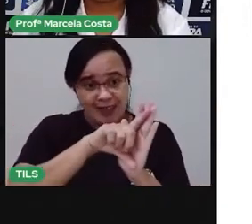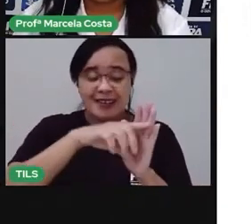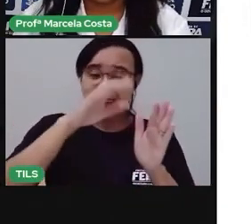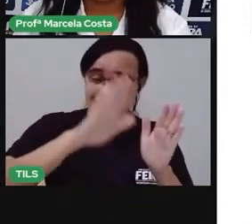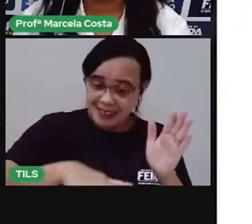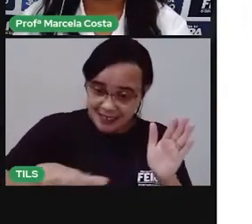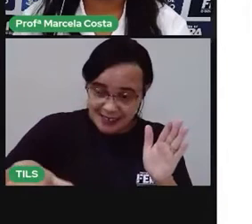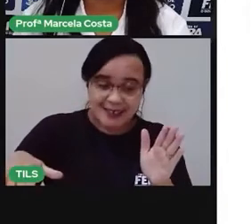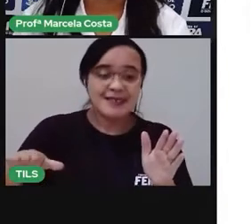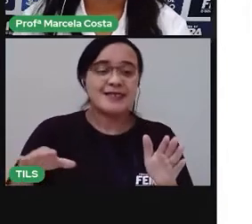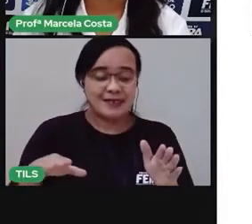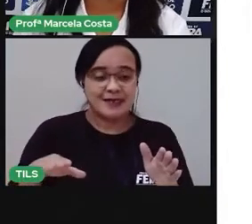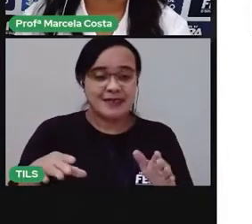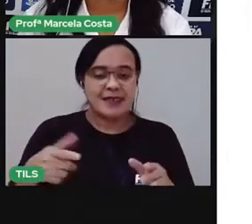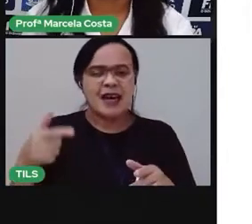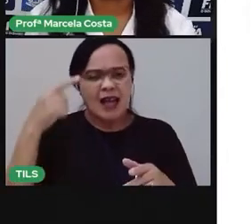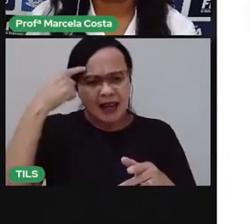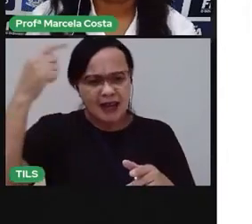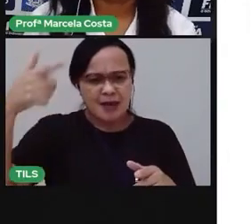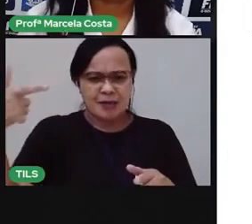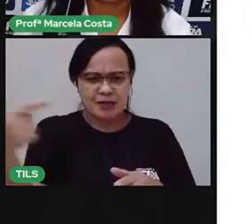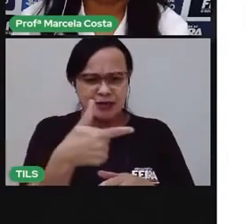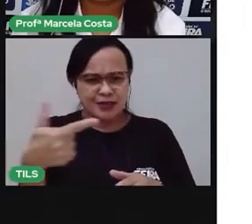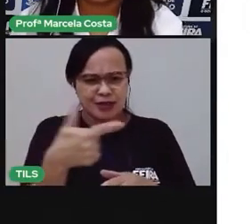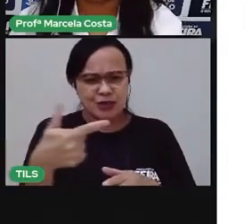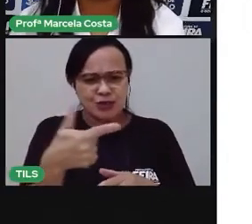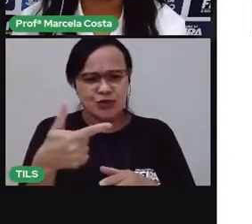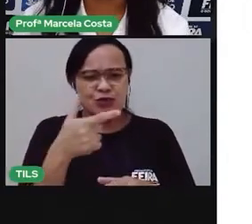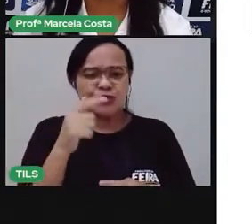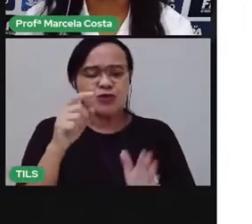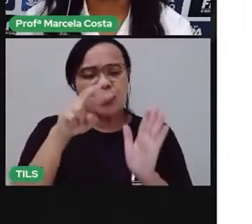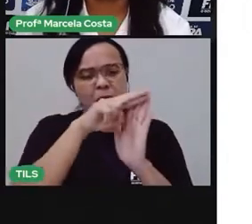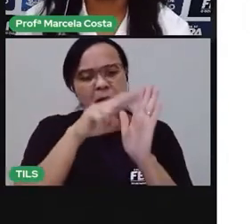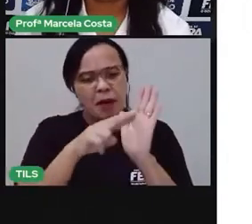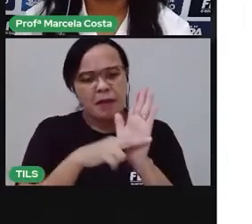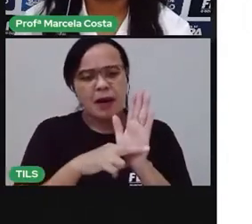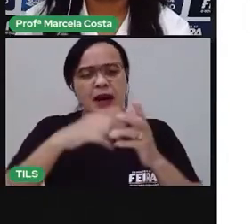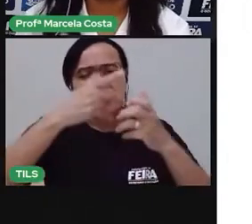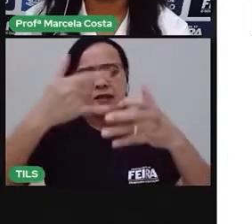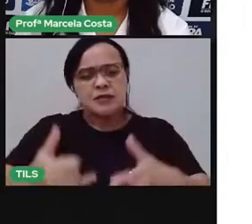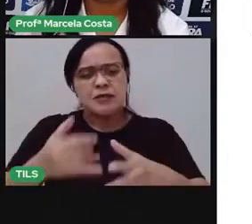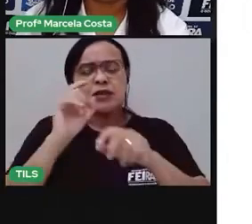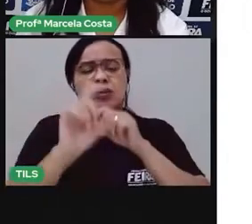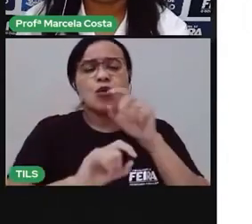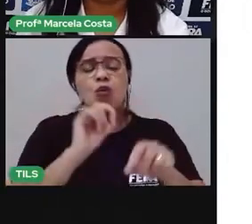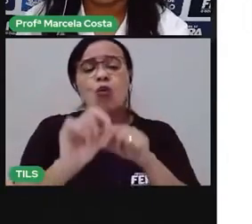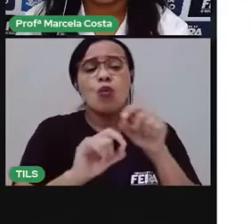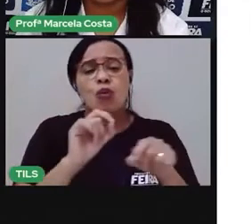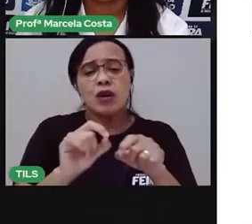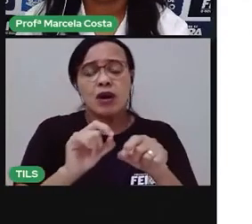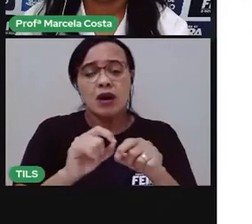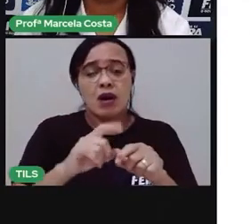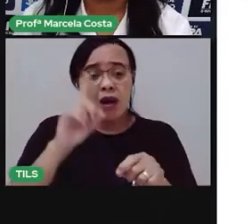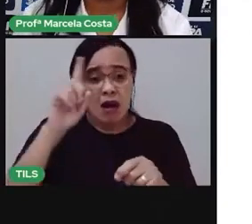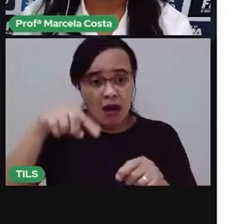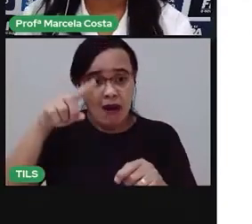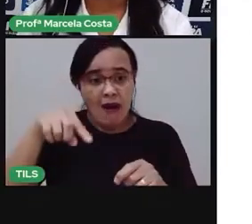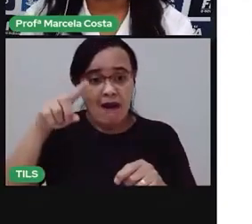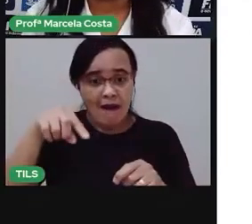segundo princípio da Declaração dos Direitos da Criança, está dizendo que ela tem o direito de se desenvolver plenamente,